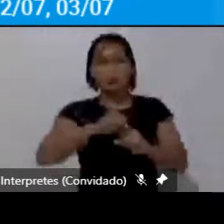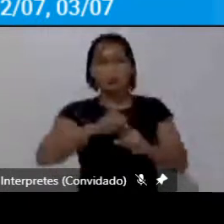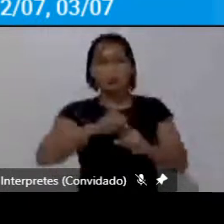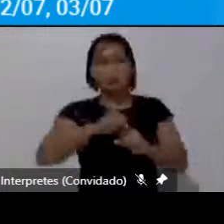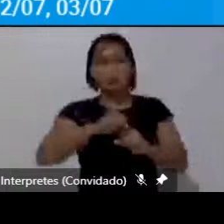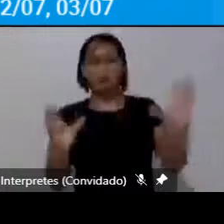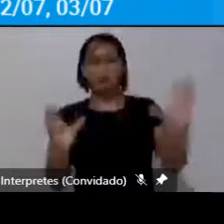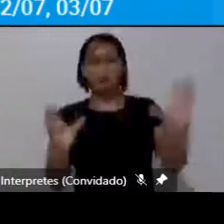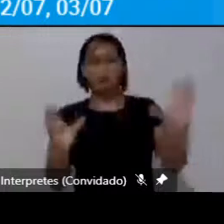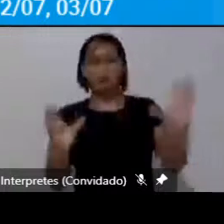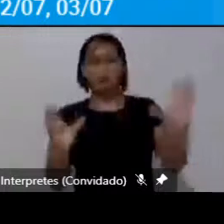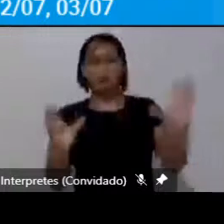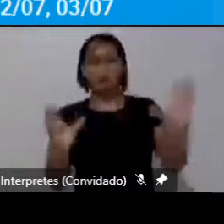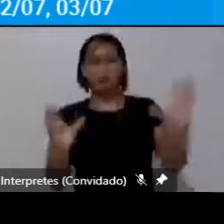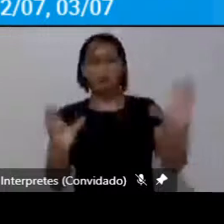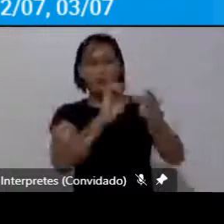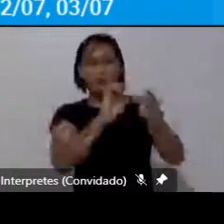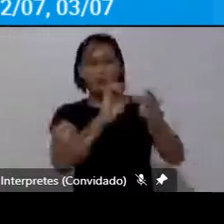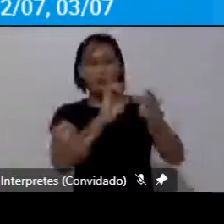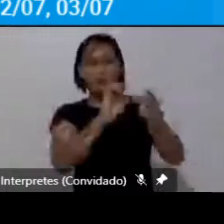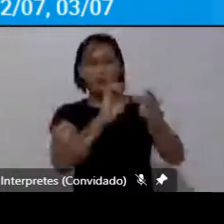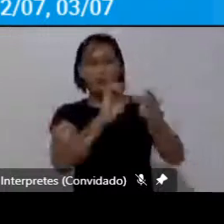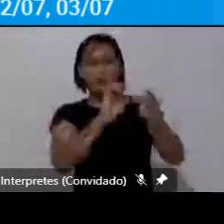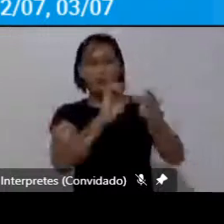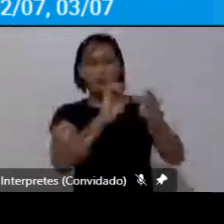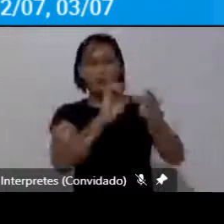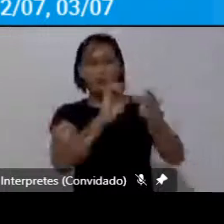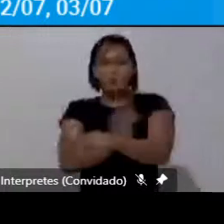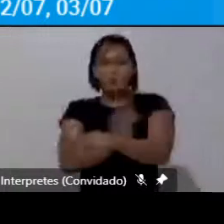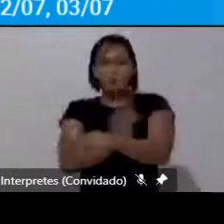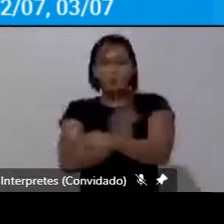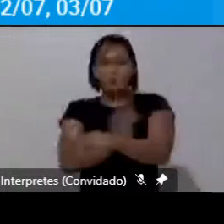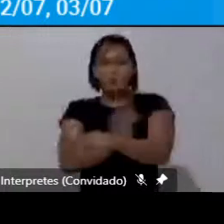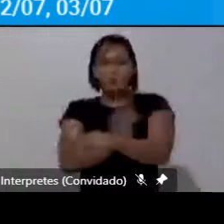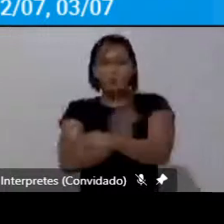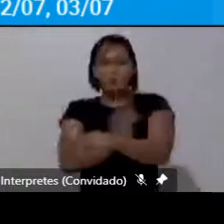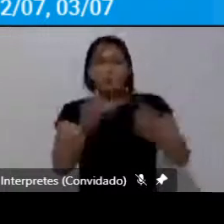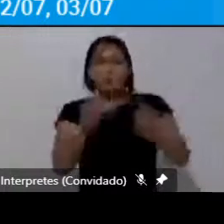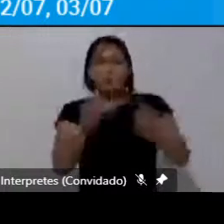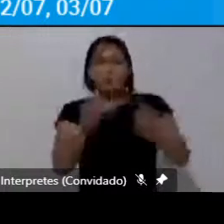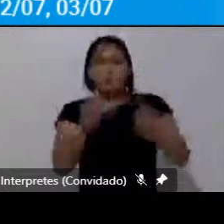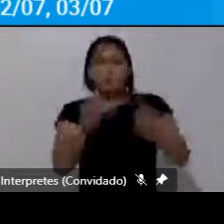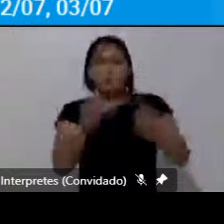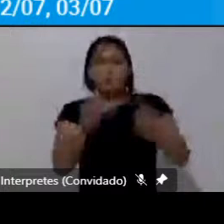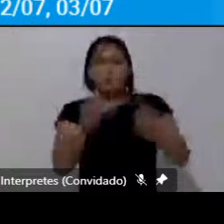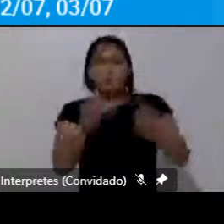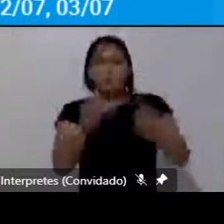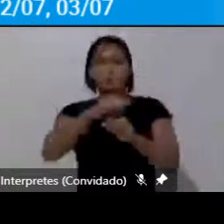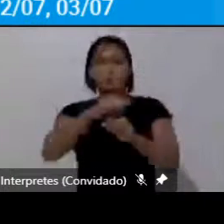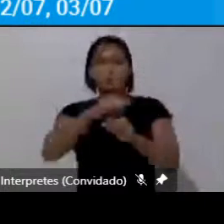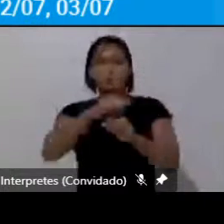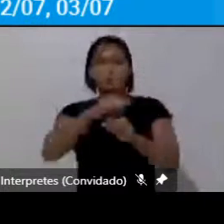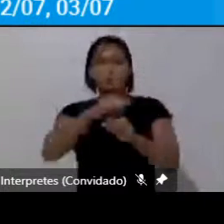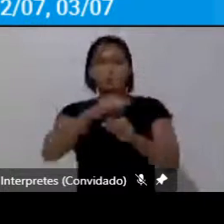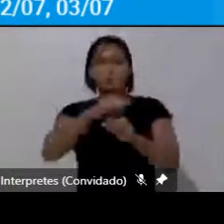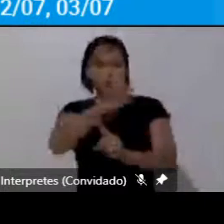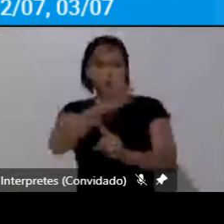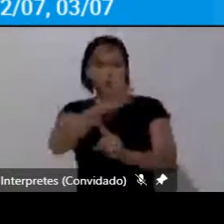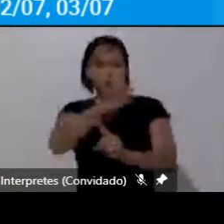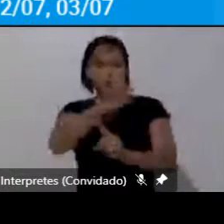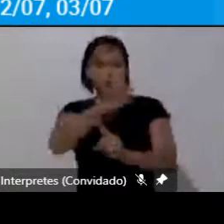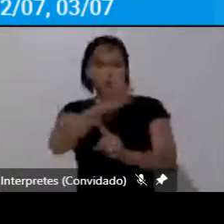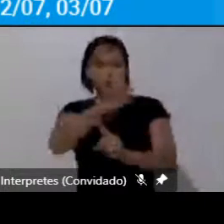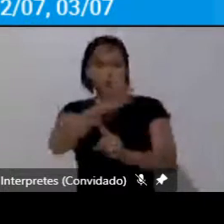atos estratégias e uma sociedade que se reflete nas suas